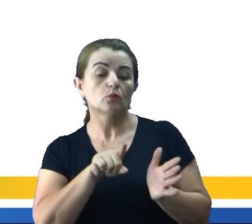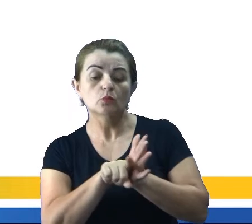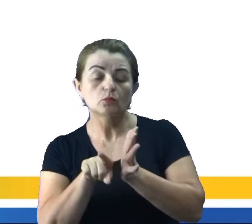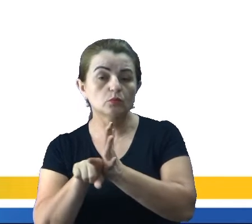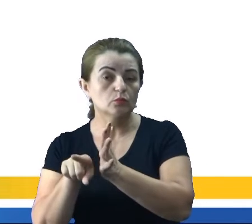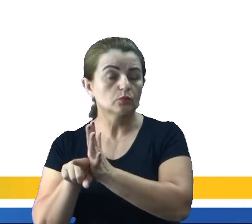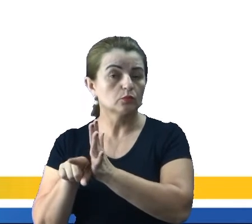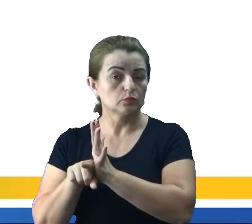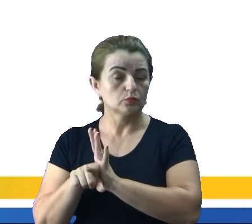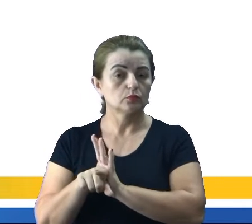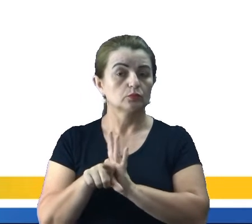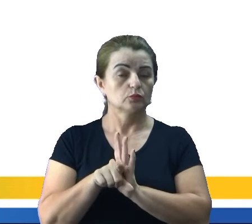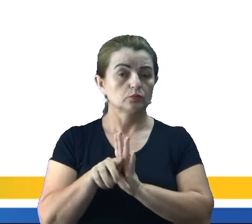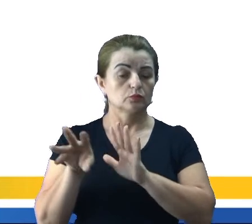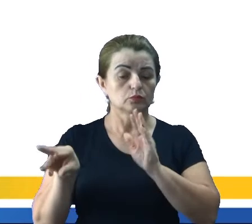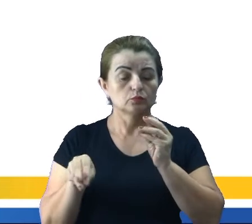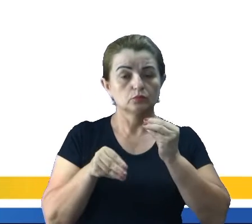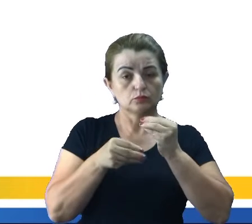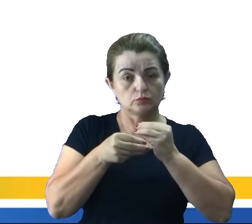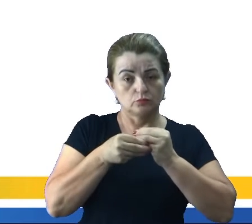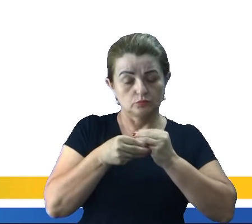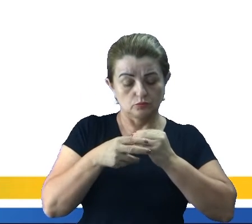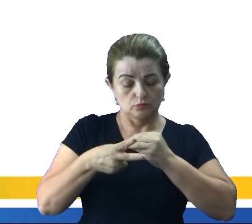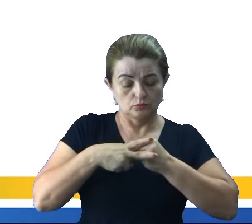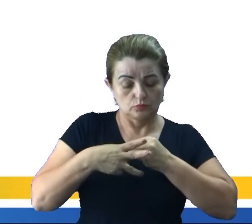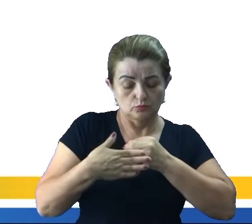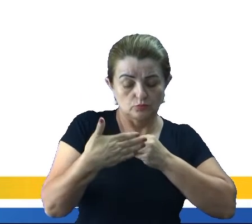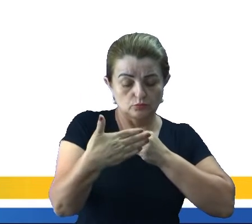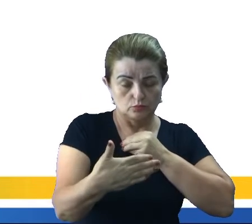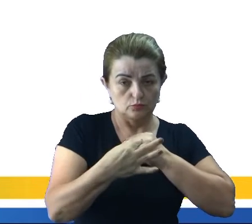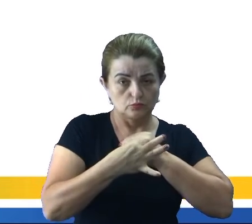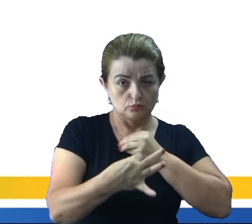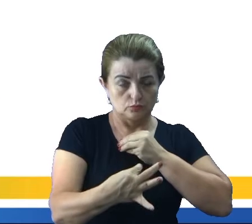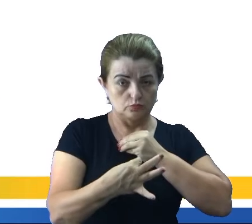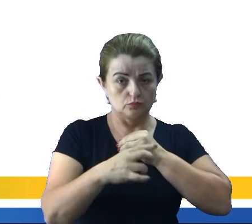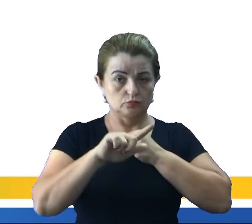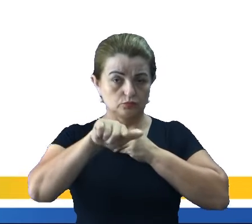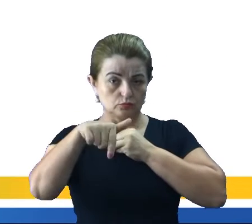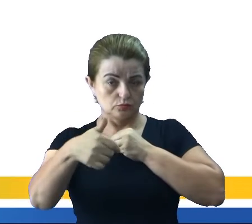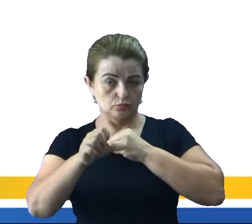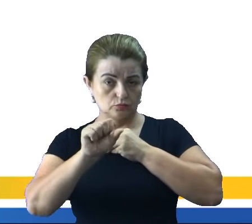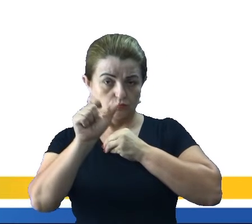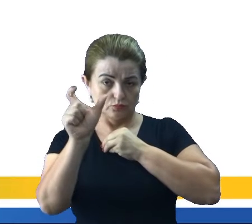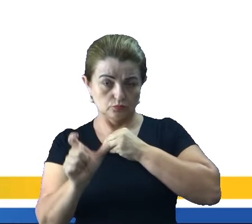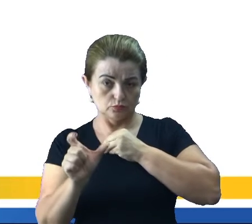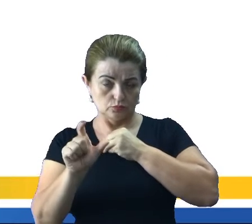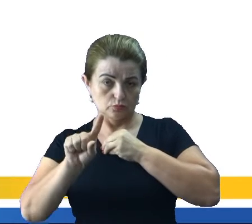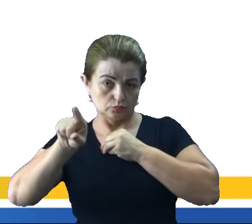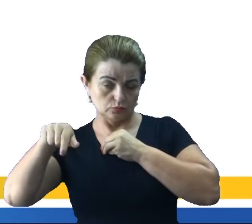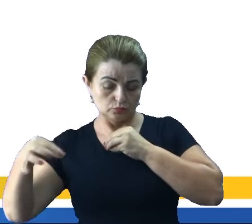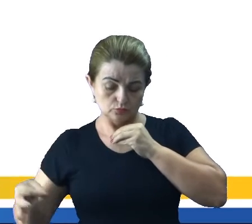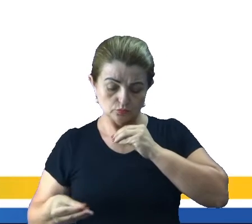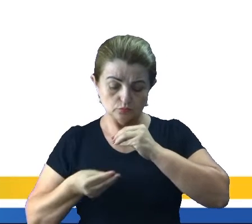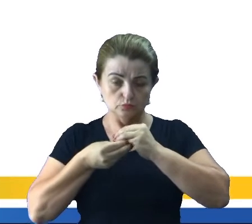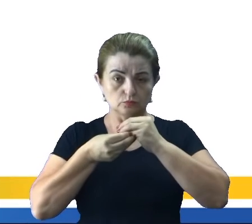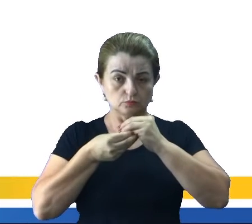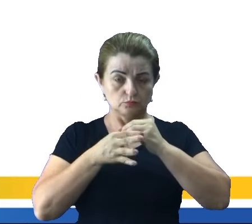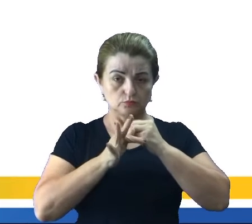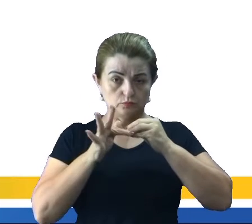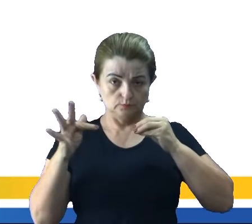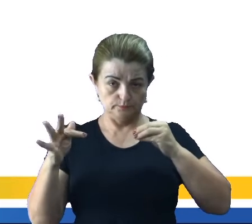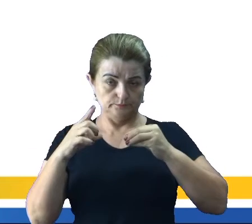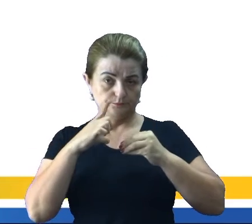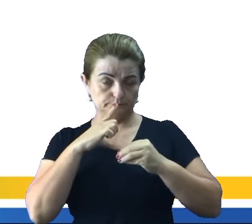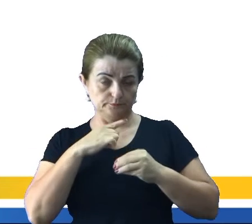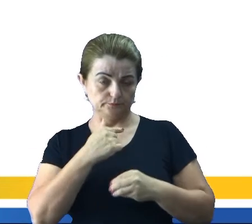tipo de pergunta Nós vamos colocar o verbo Na frente da frase Depois o sujeito E depois o complemento Da frase Nós